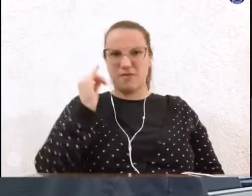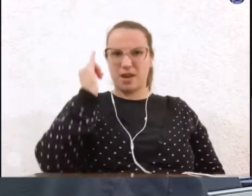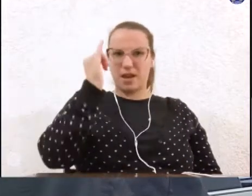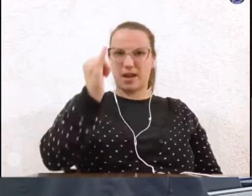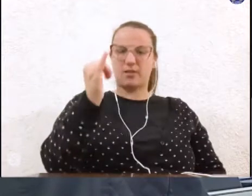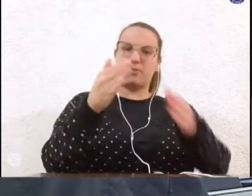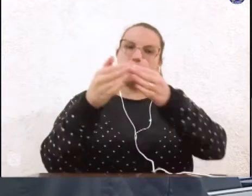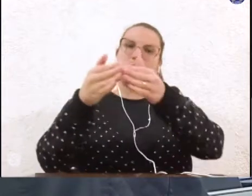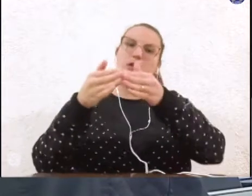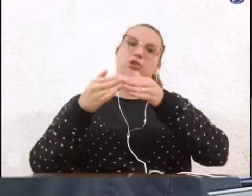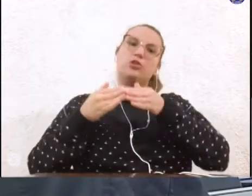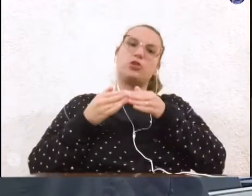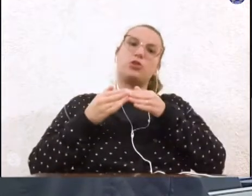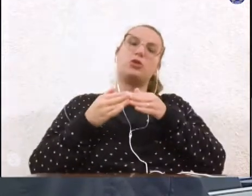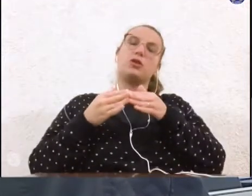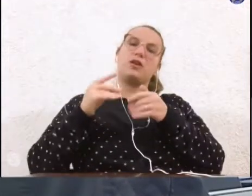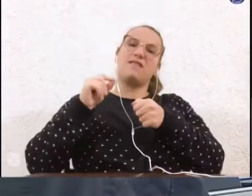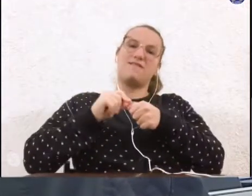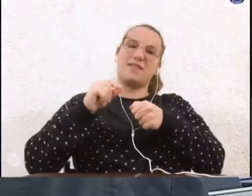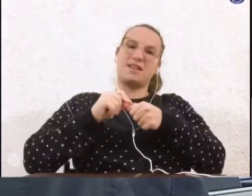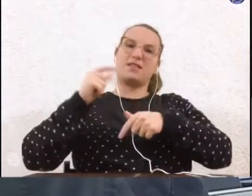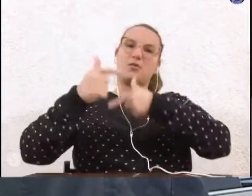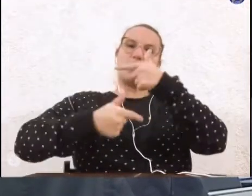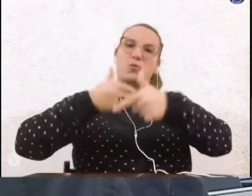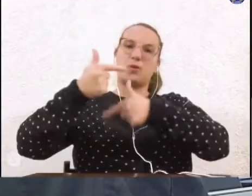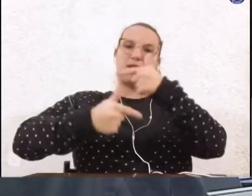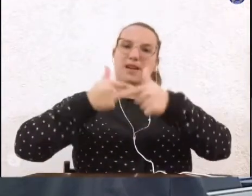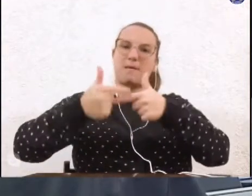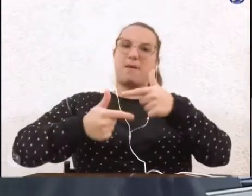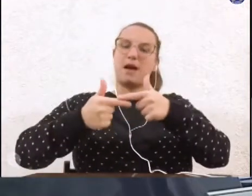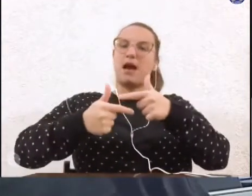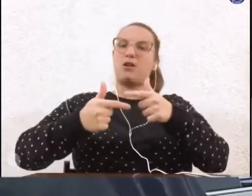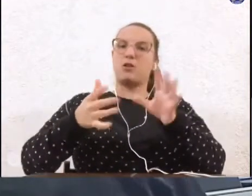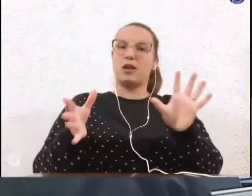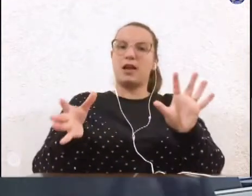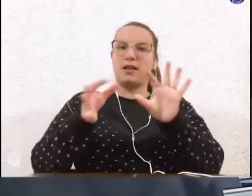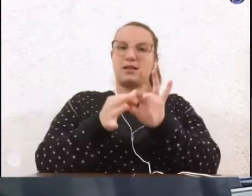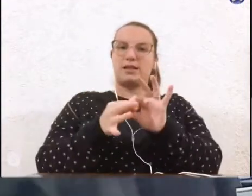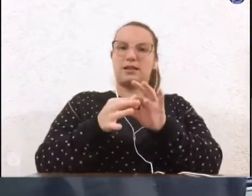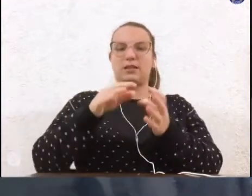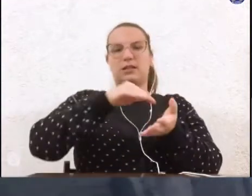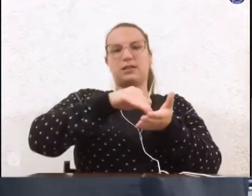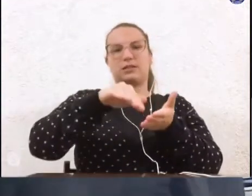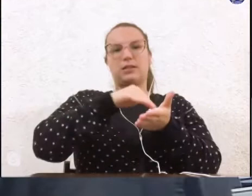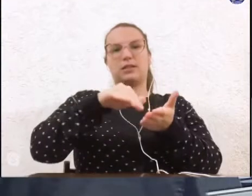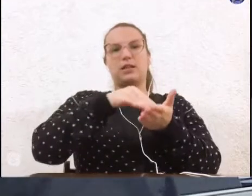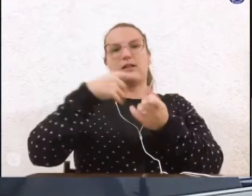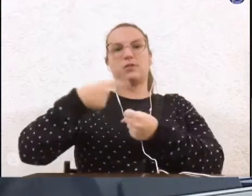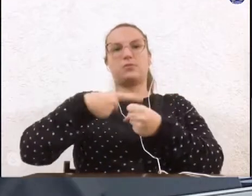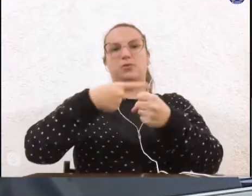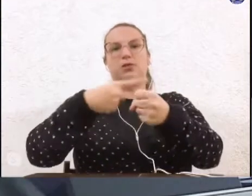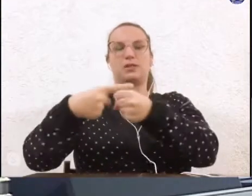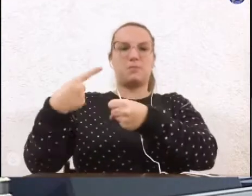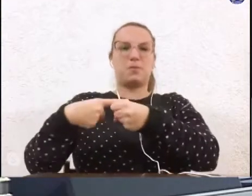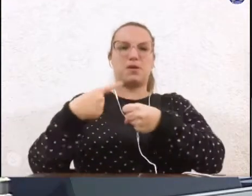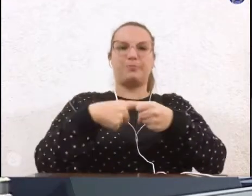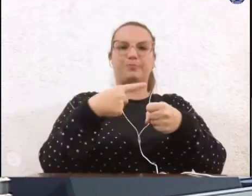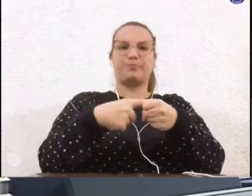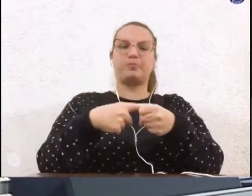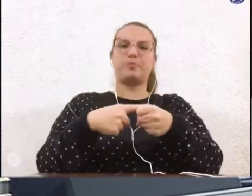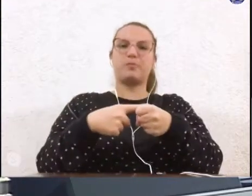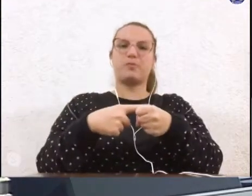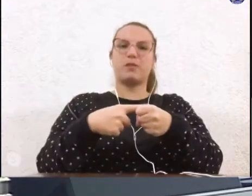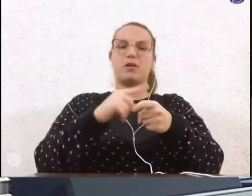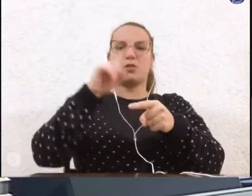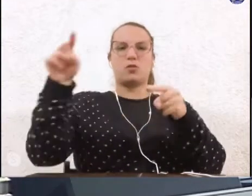solicitando a realização de um trabalho integrado das secretarias municipais, com a finalidade